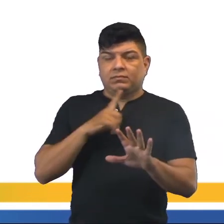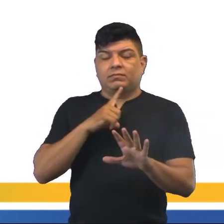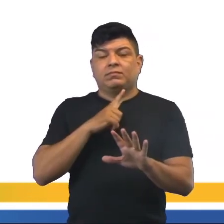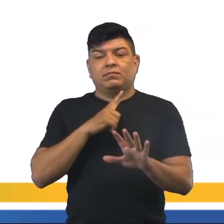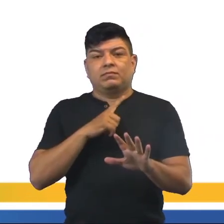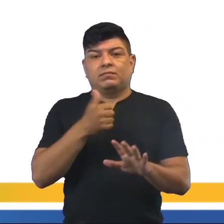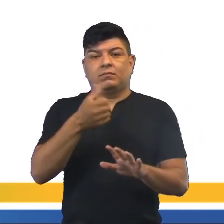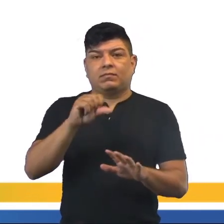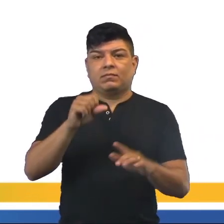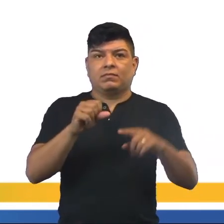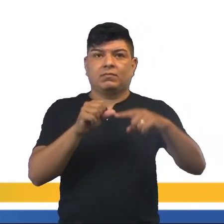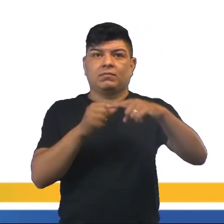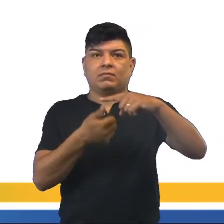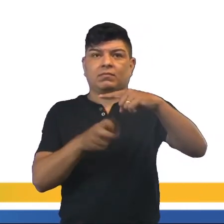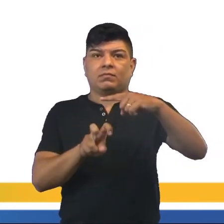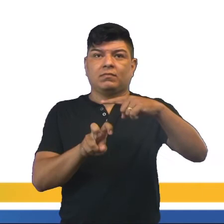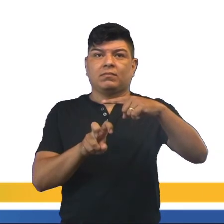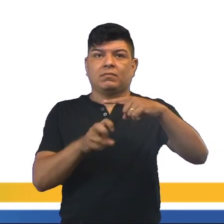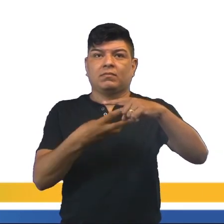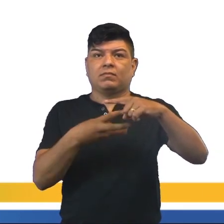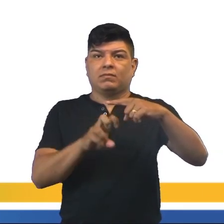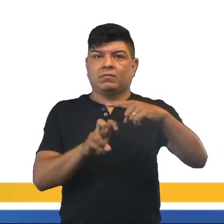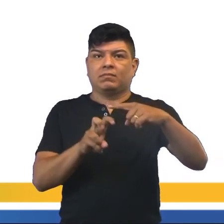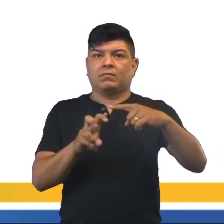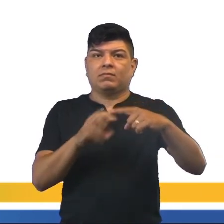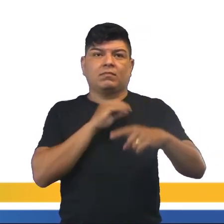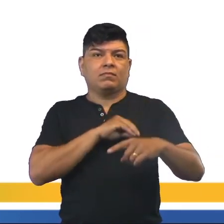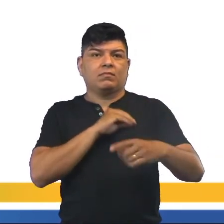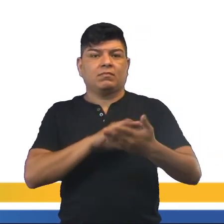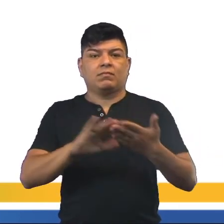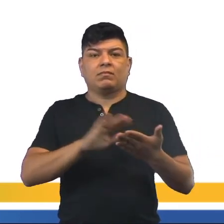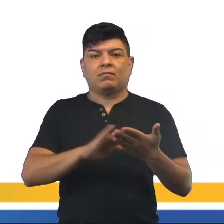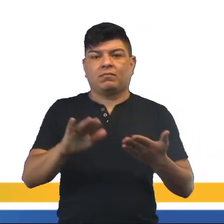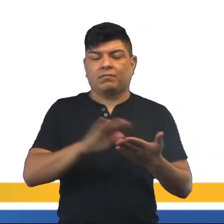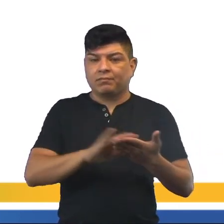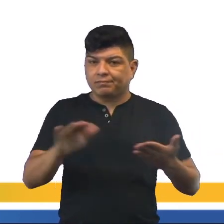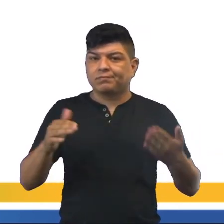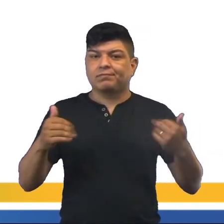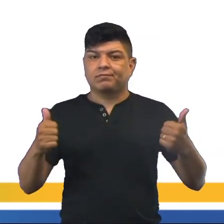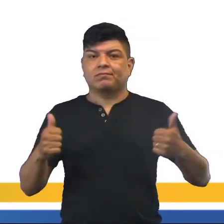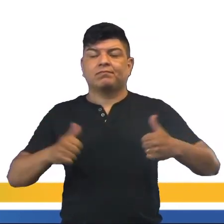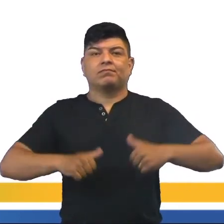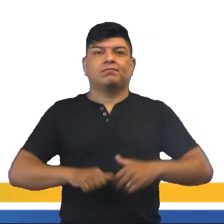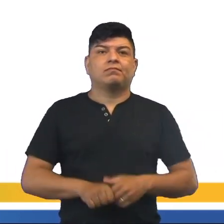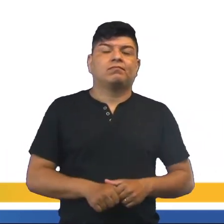temos que 19, 35 avos é a parte do salário gasta em despesas, ok?